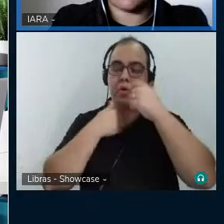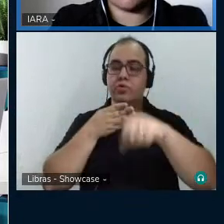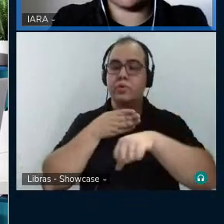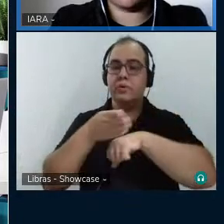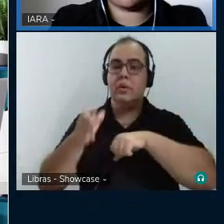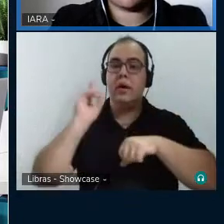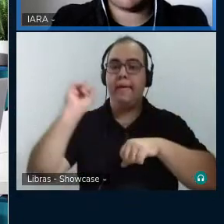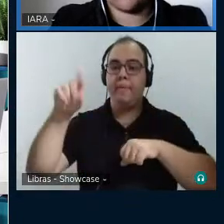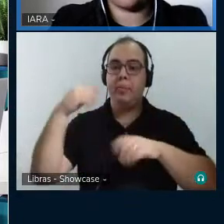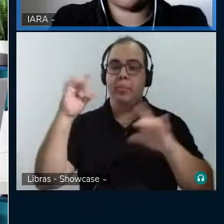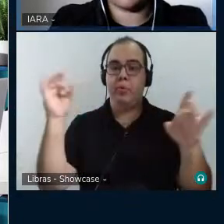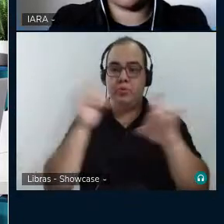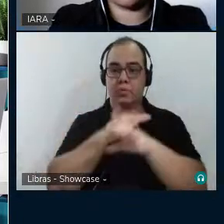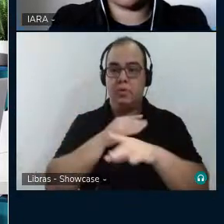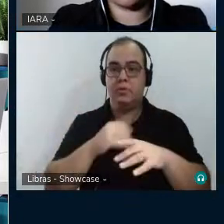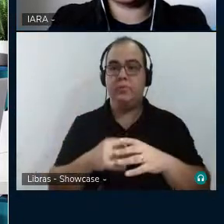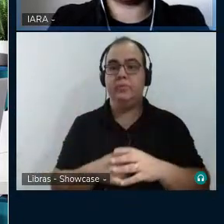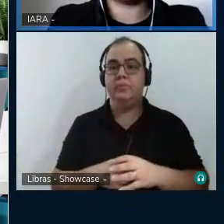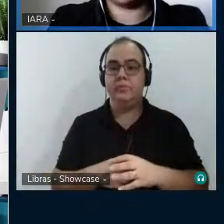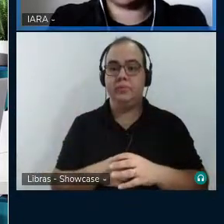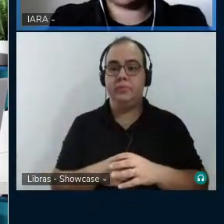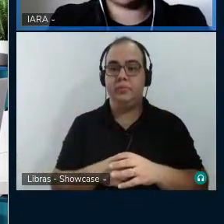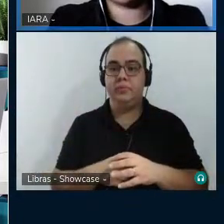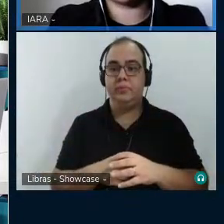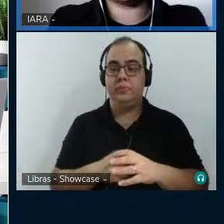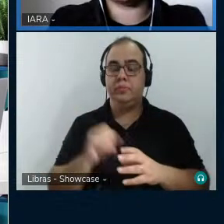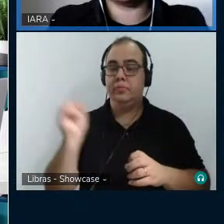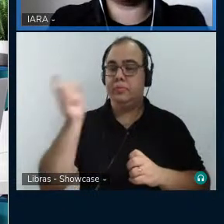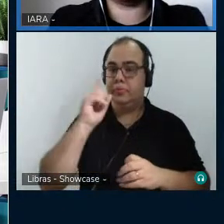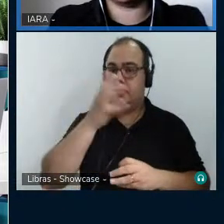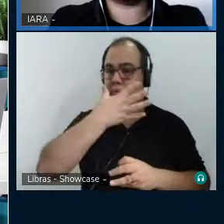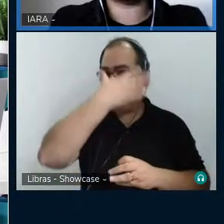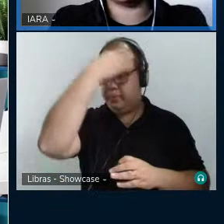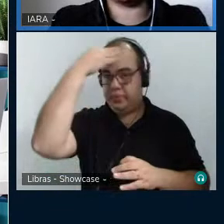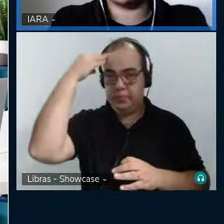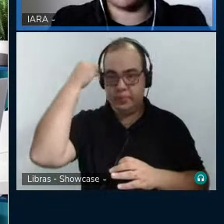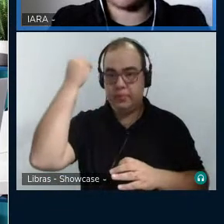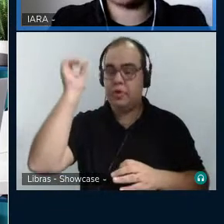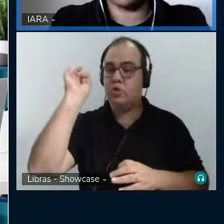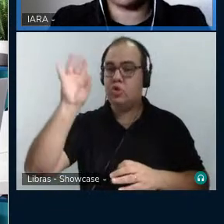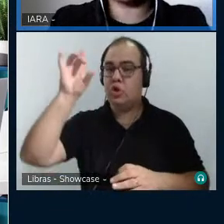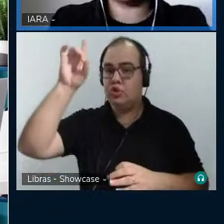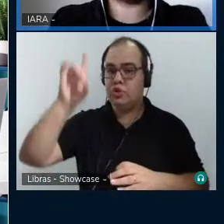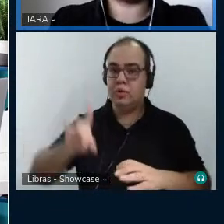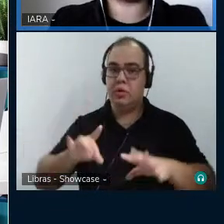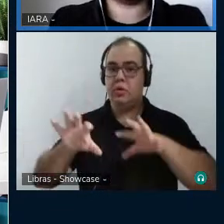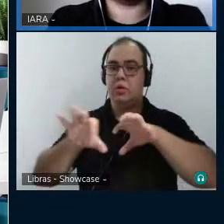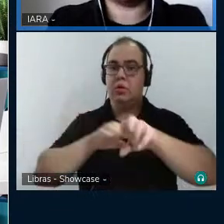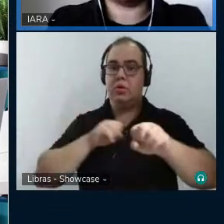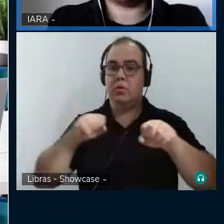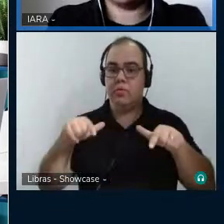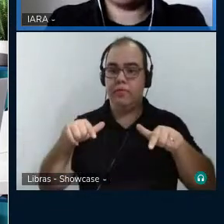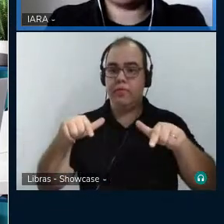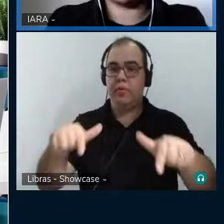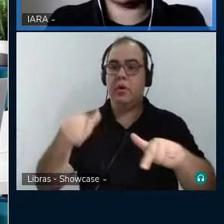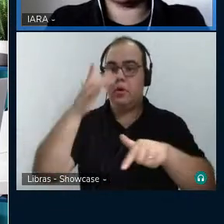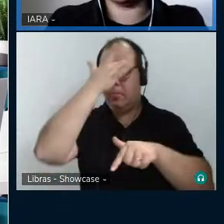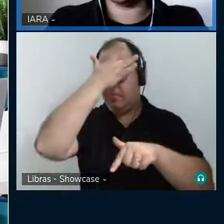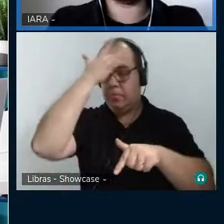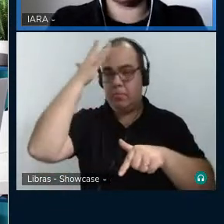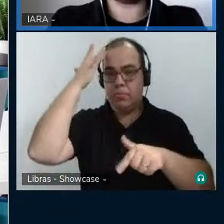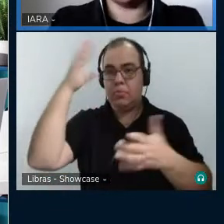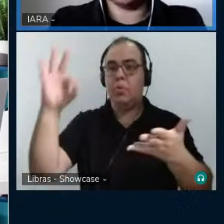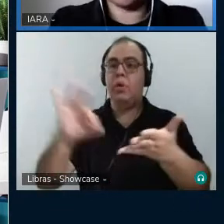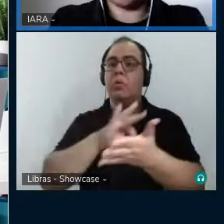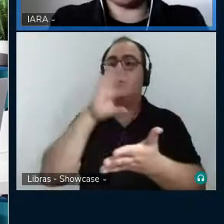transmissão. Não esqueça, só terão direito ao certificado quem se inscreveu no evento e